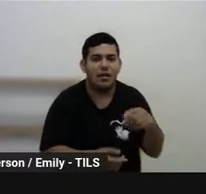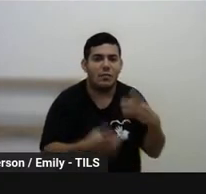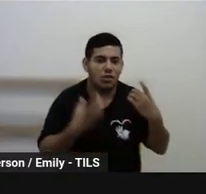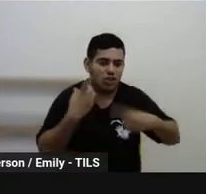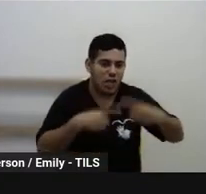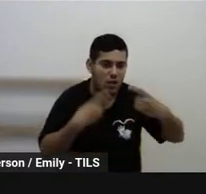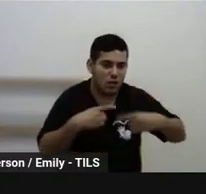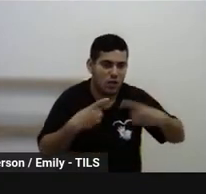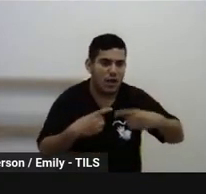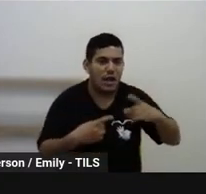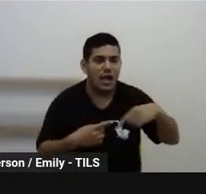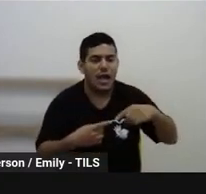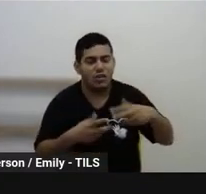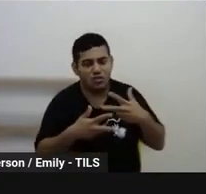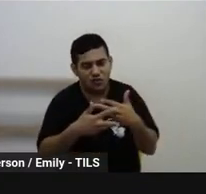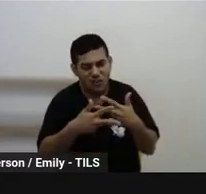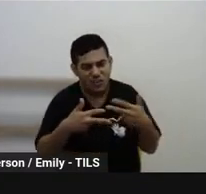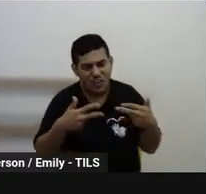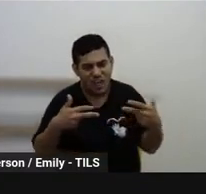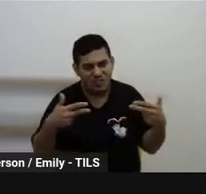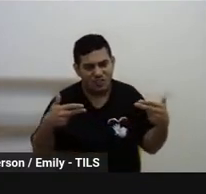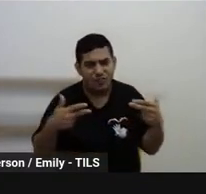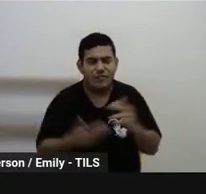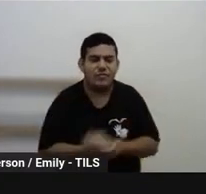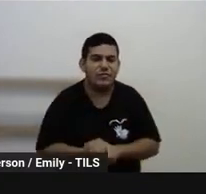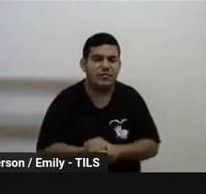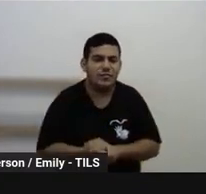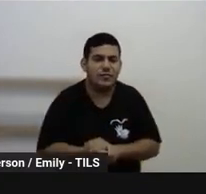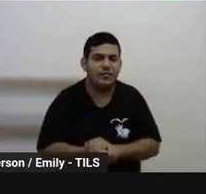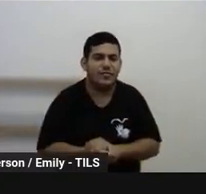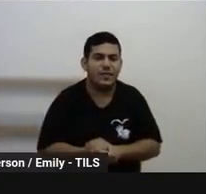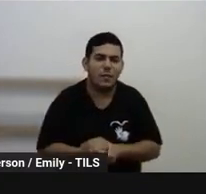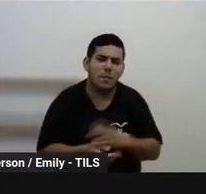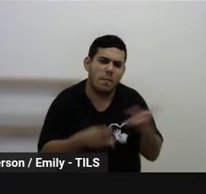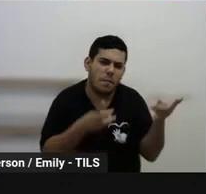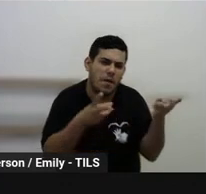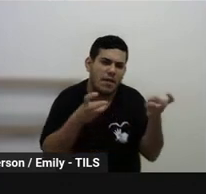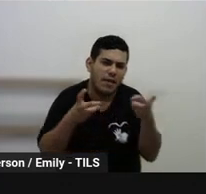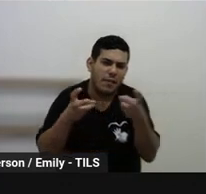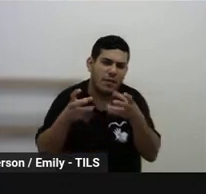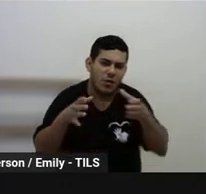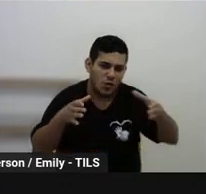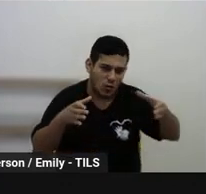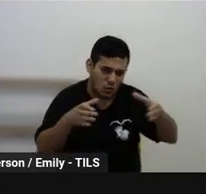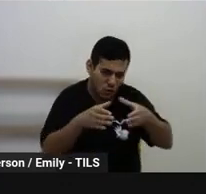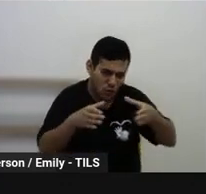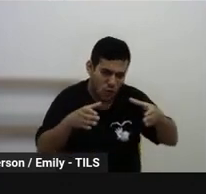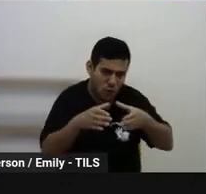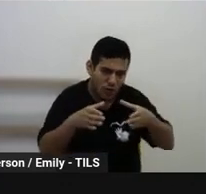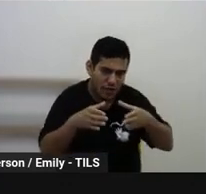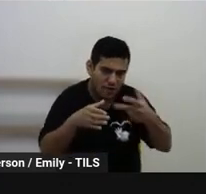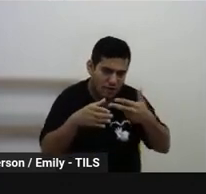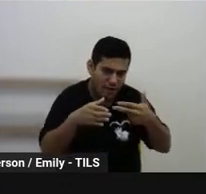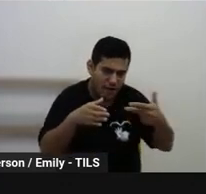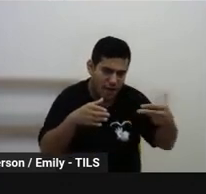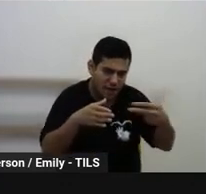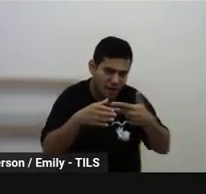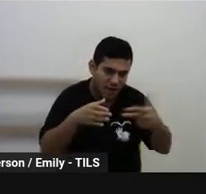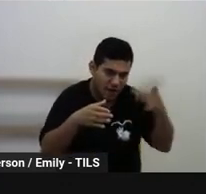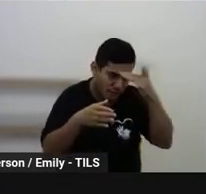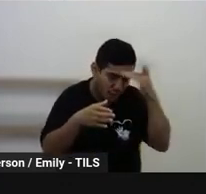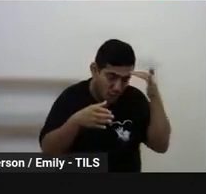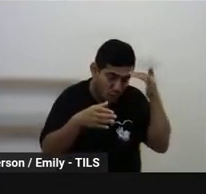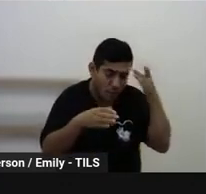com a questão de diversidade, Então, percebam que a nossa comissão está bem diversificada, né, com a